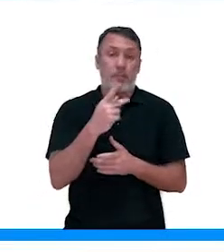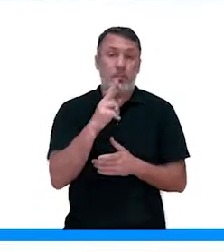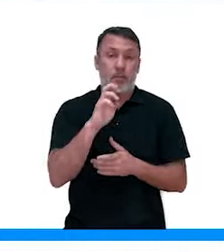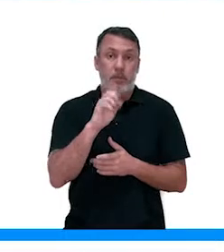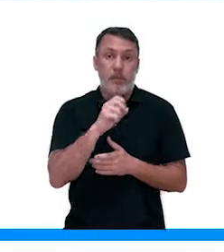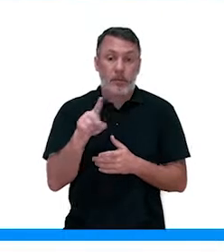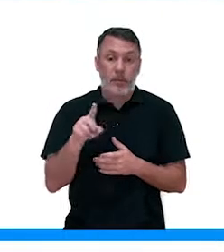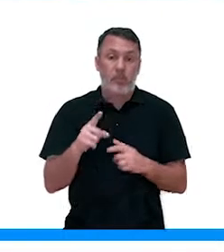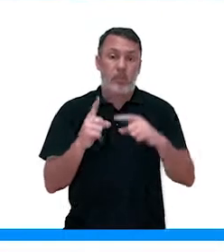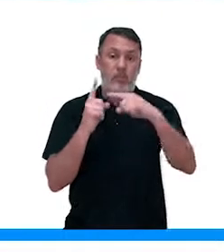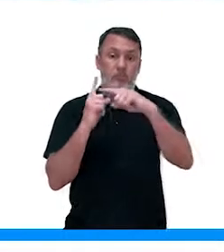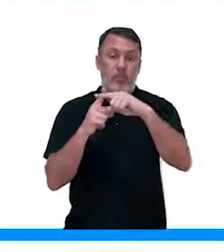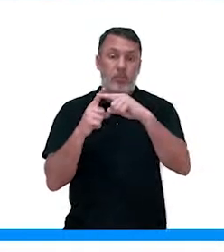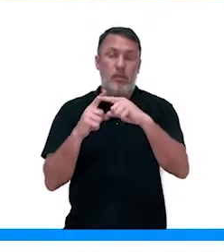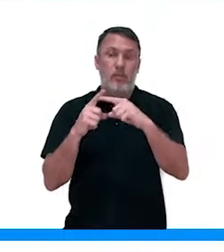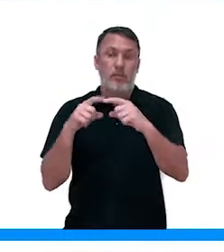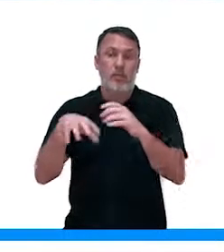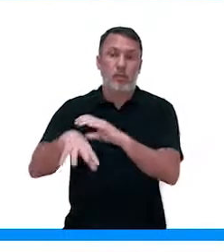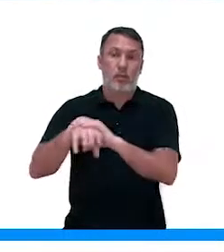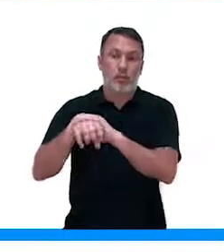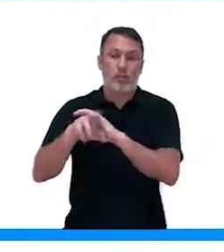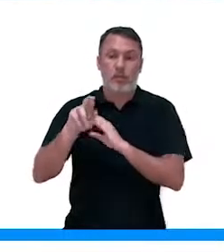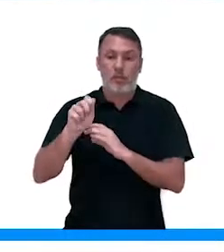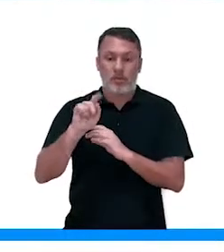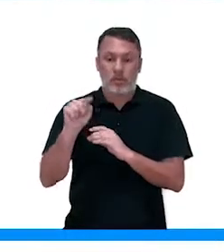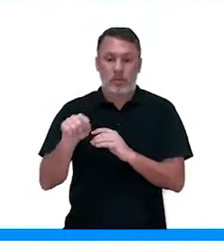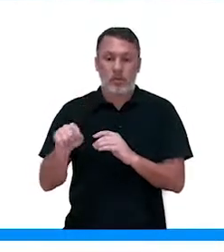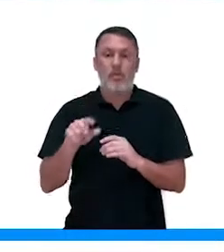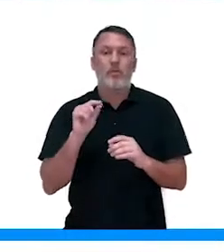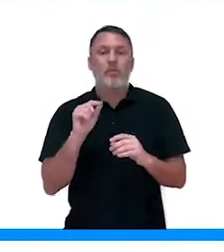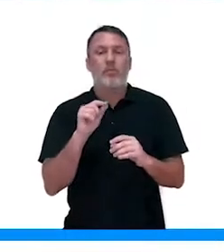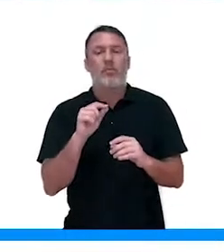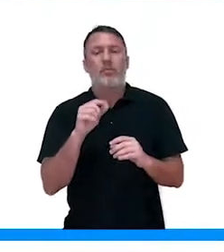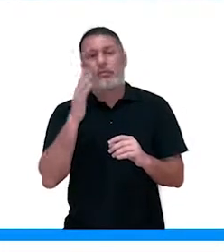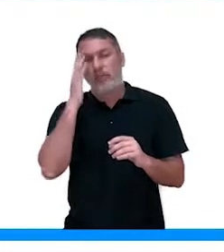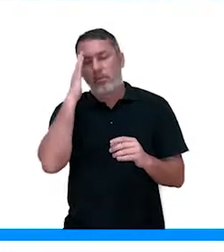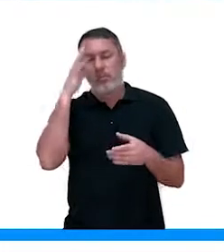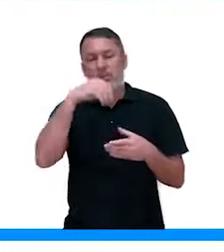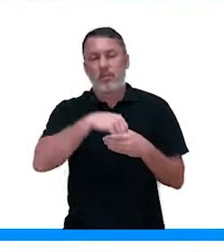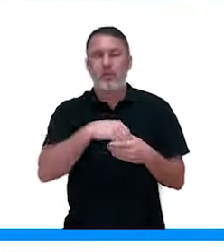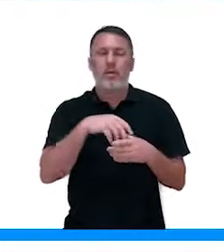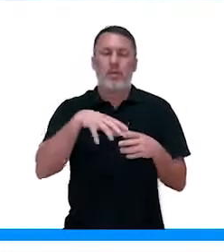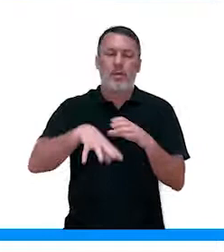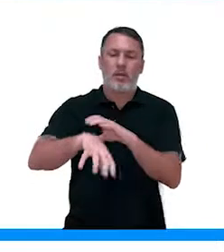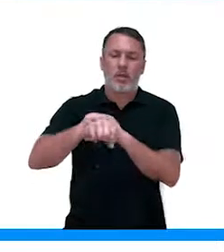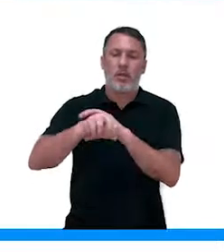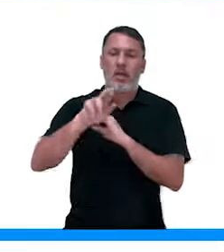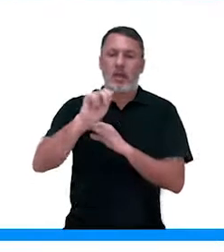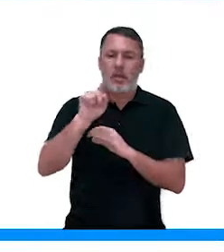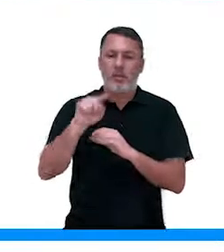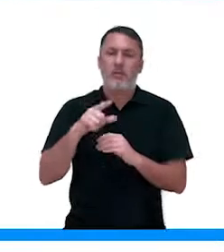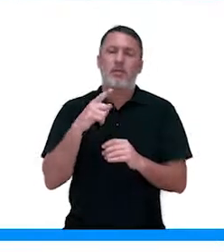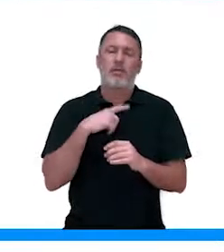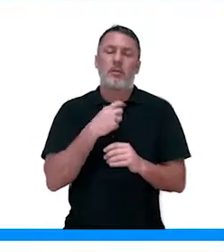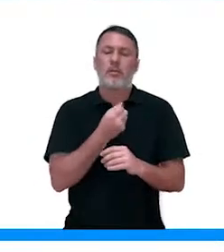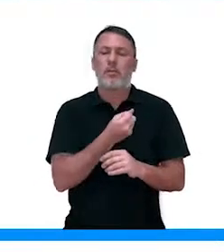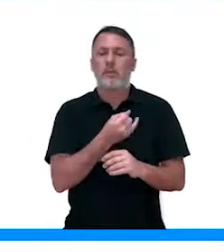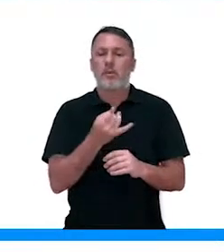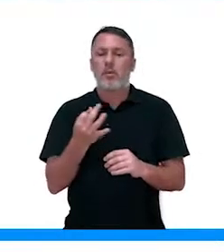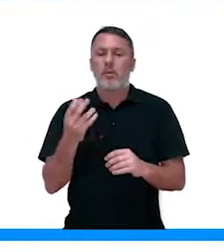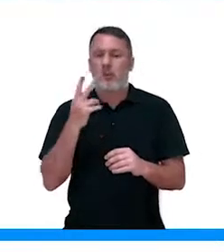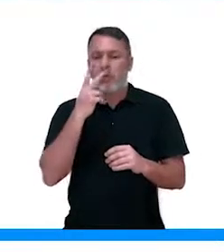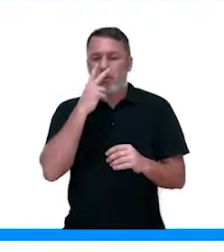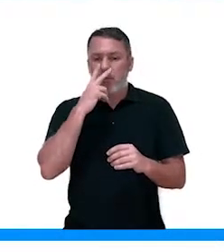Pressão positiva da raiz. Então, aquela que a gente viu foi capilaridade. Pressão positiva da raiz, as raízes de muitas plantas